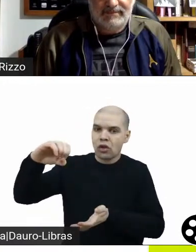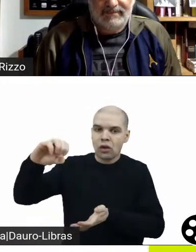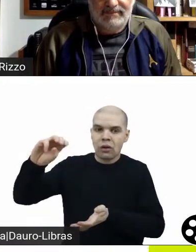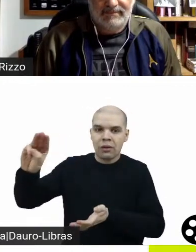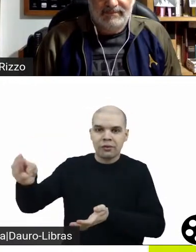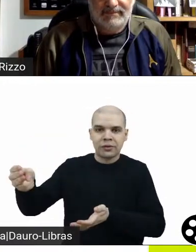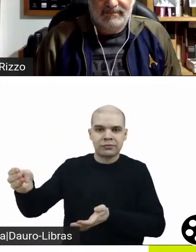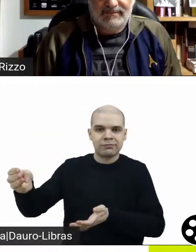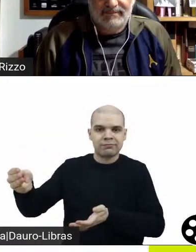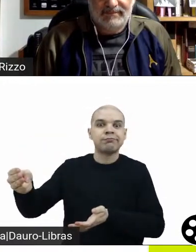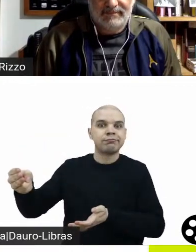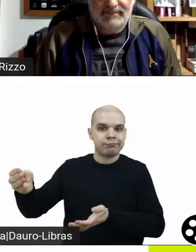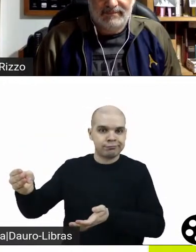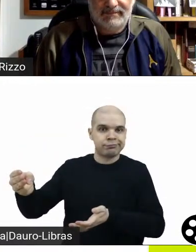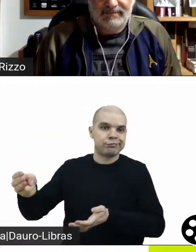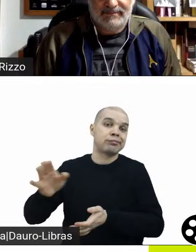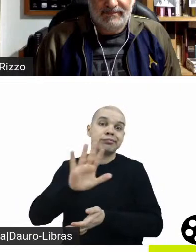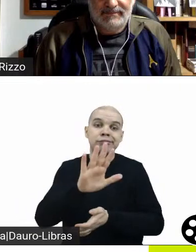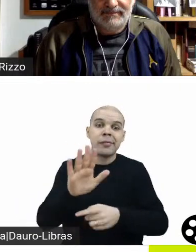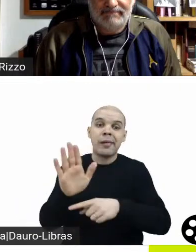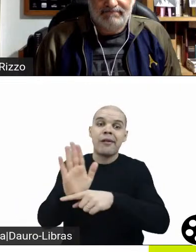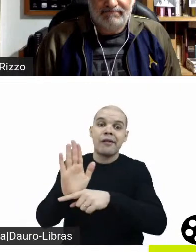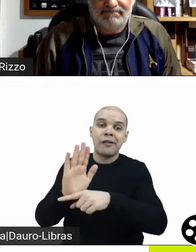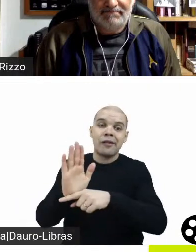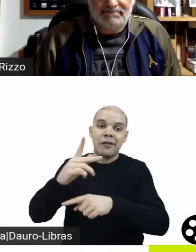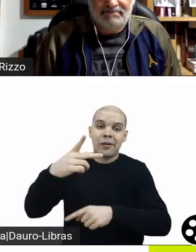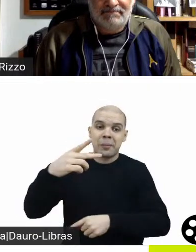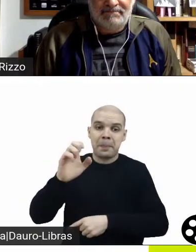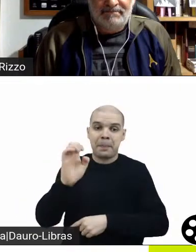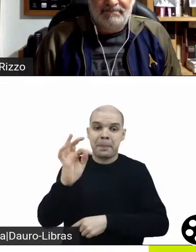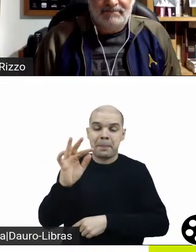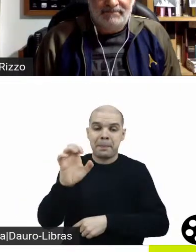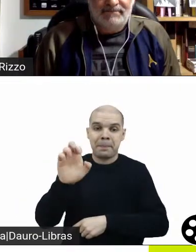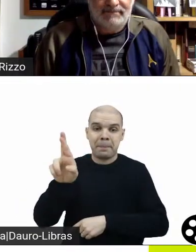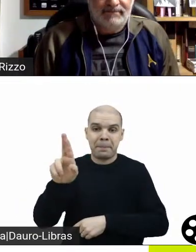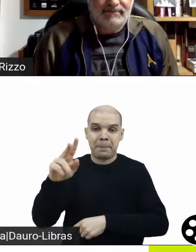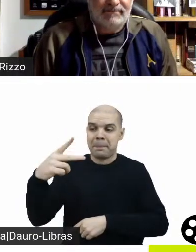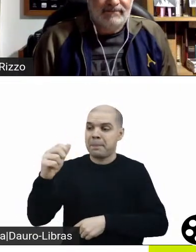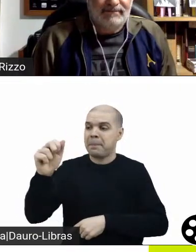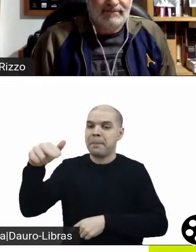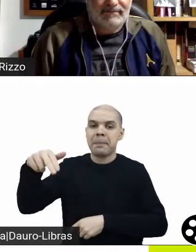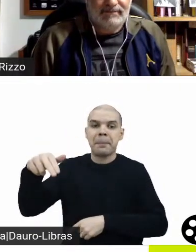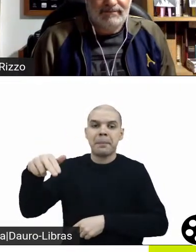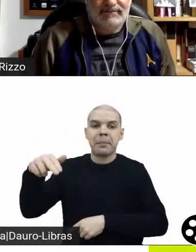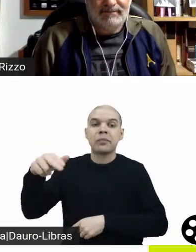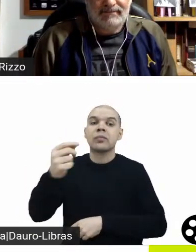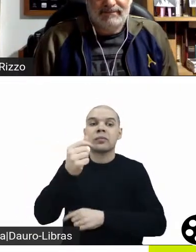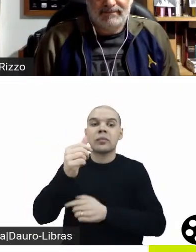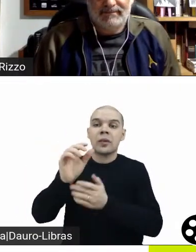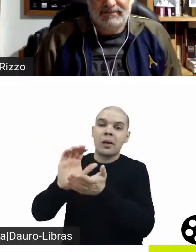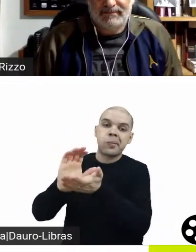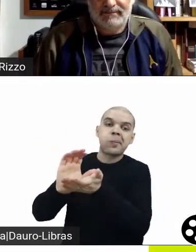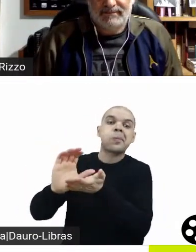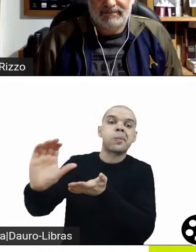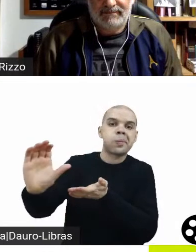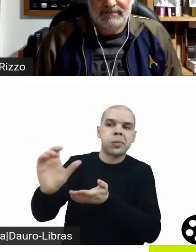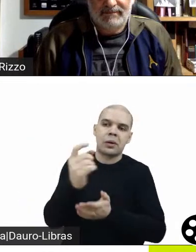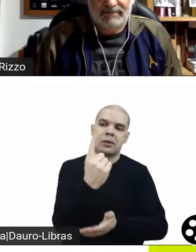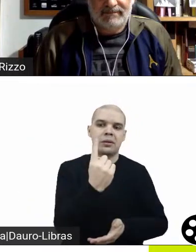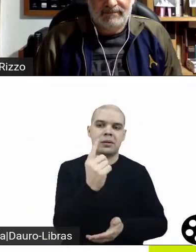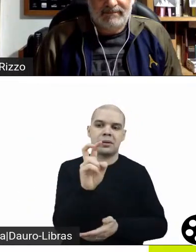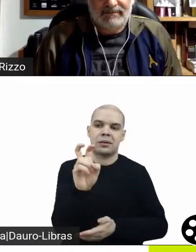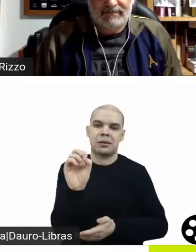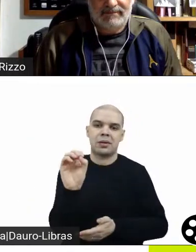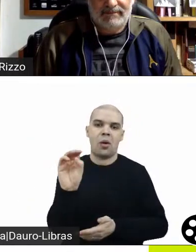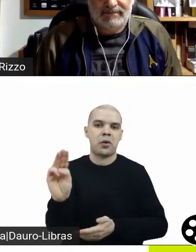retornou esse investimento da Disney na bilheteria do filme e talvez isso tenha feito uma mancha na carreira dele. É